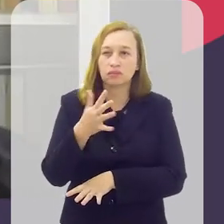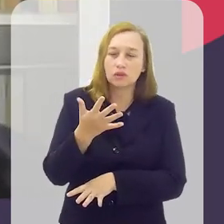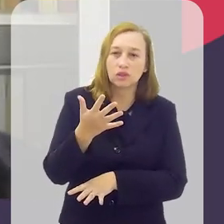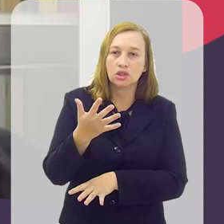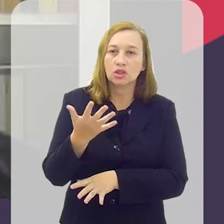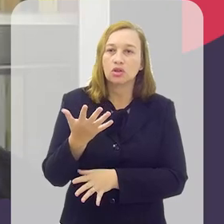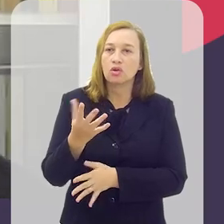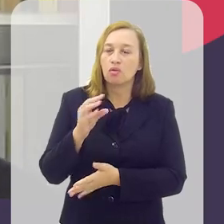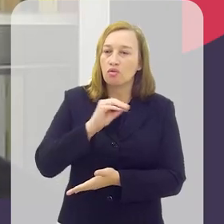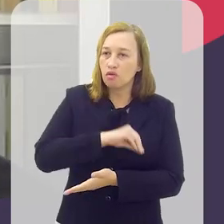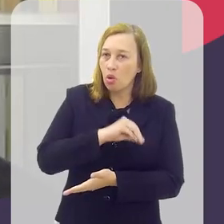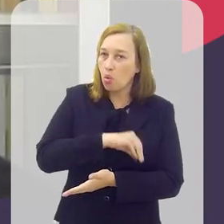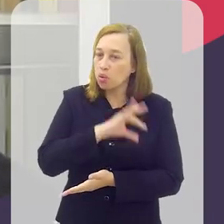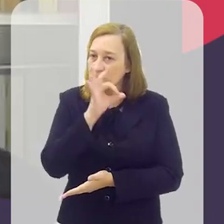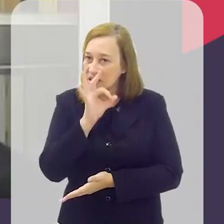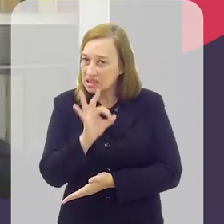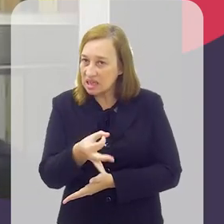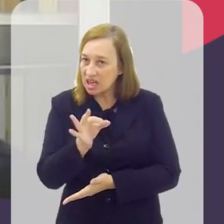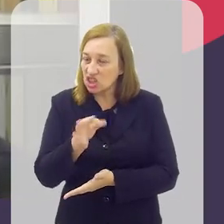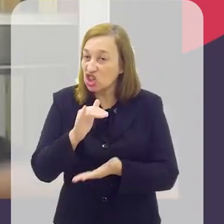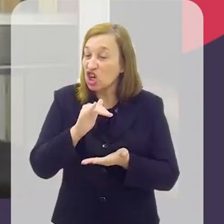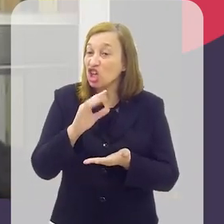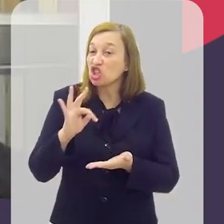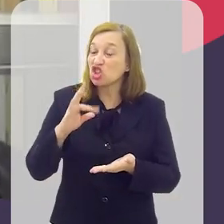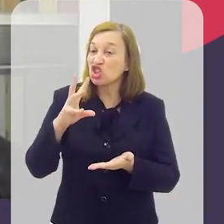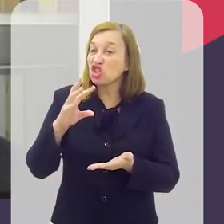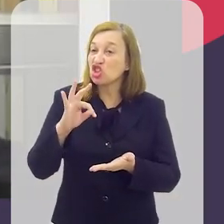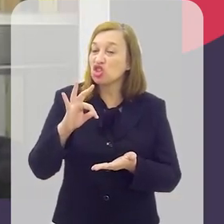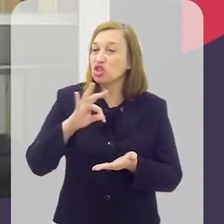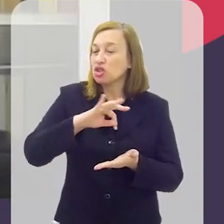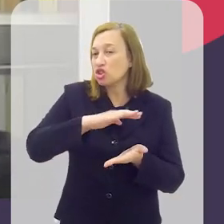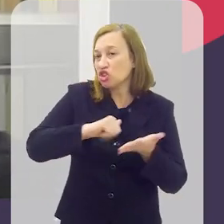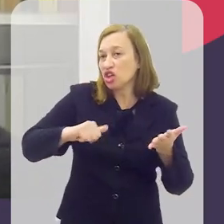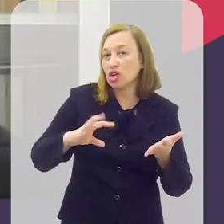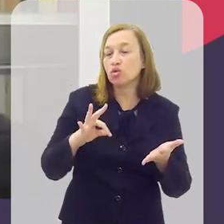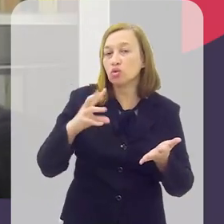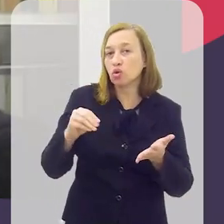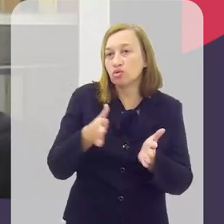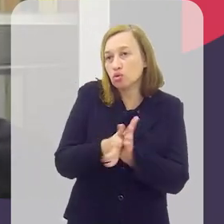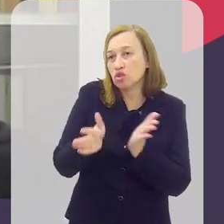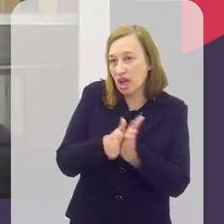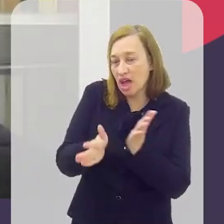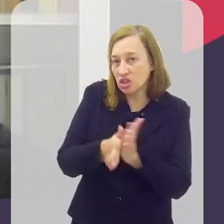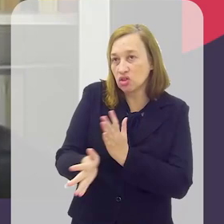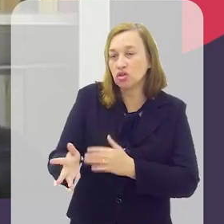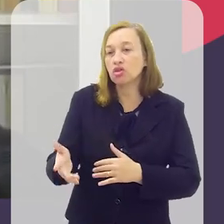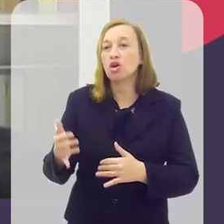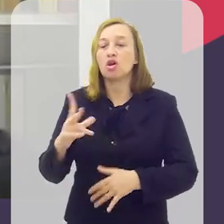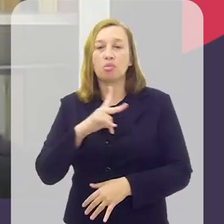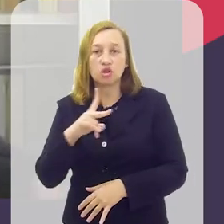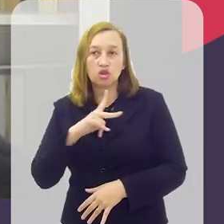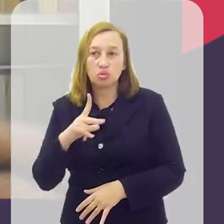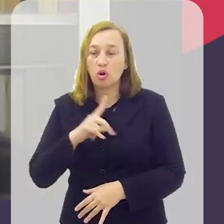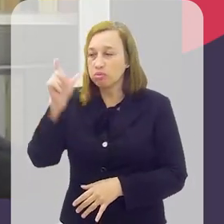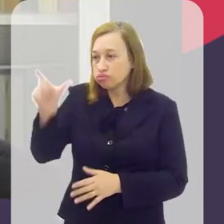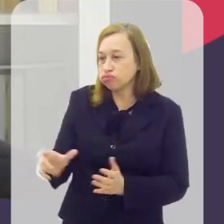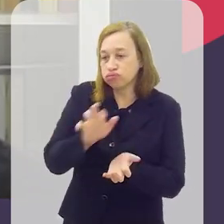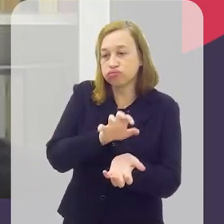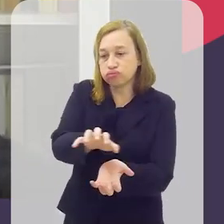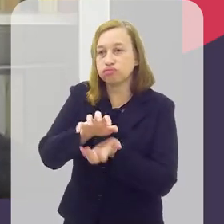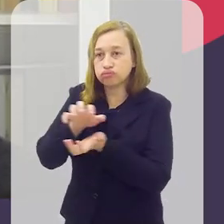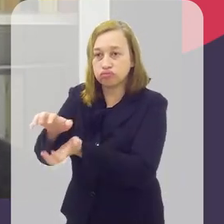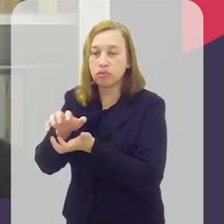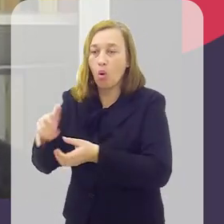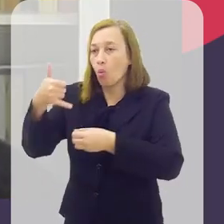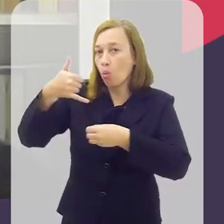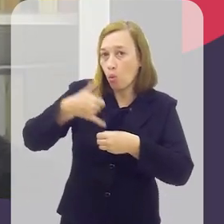ganhos líquidos, né? Tirando todos os custos. E esses custos, eles foram falados pelos próprios entregadores nas entrevistas, então tentando tirar, claro,